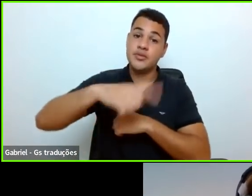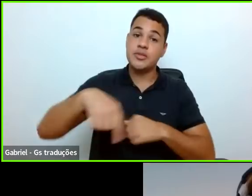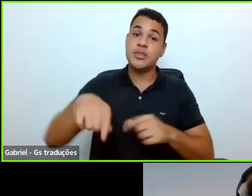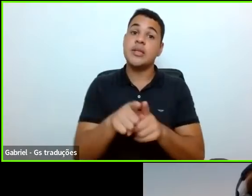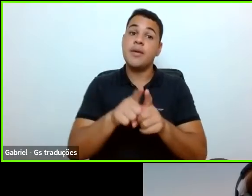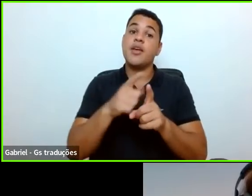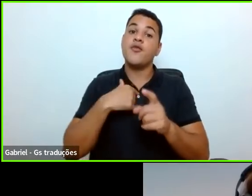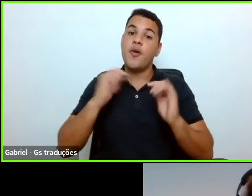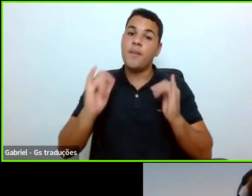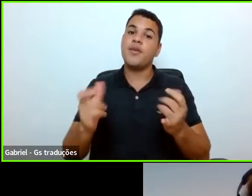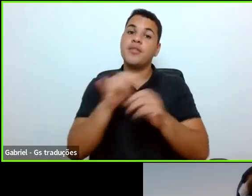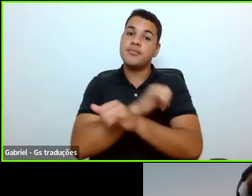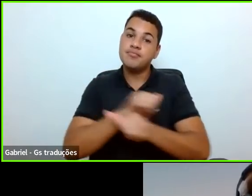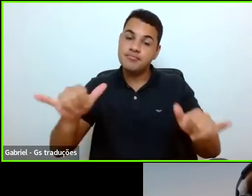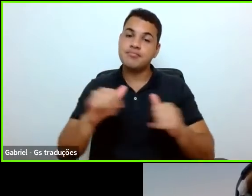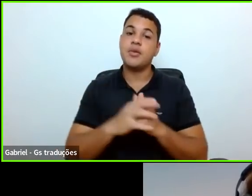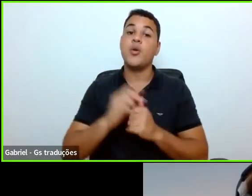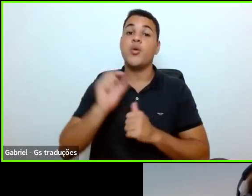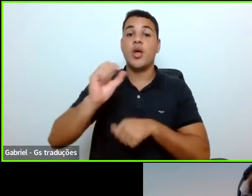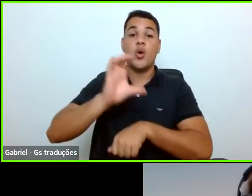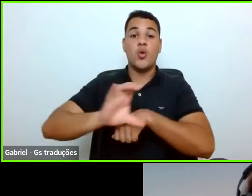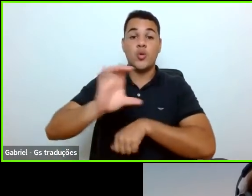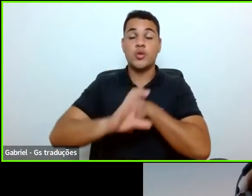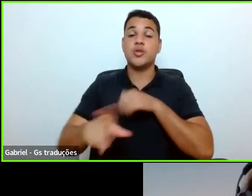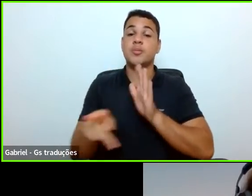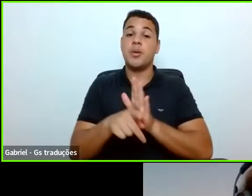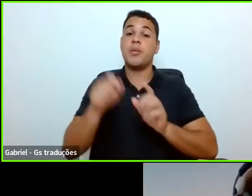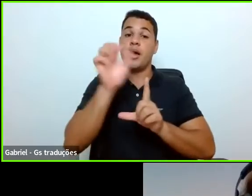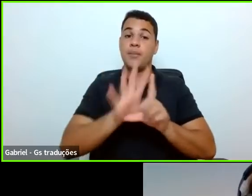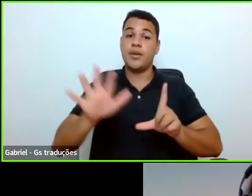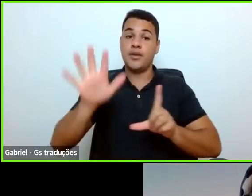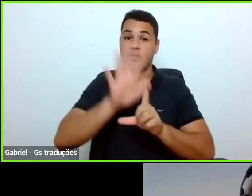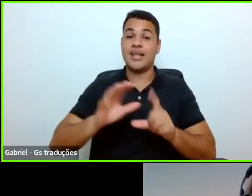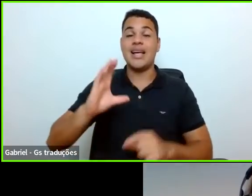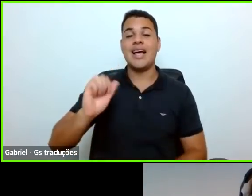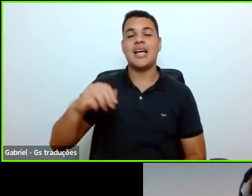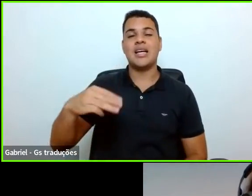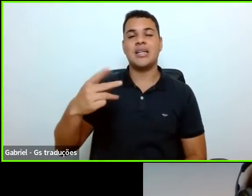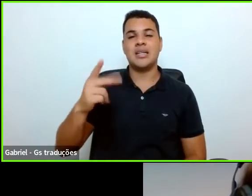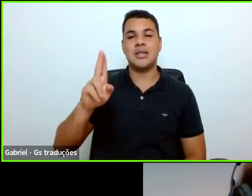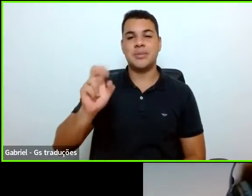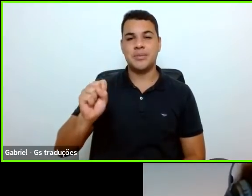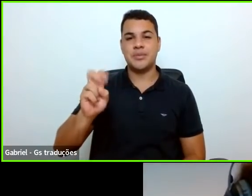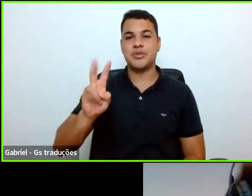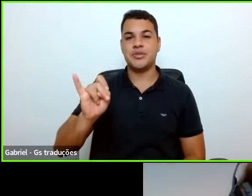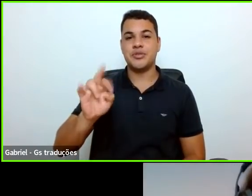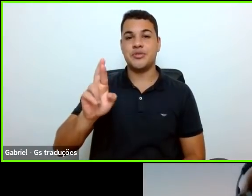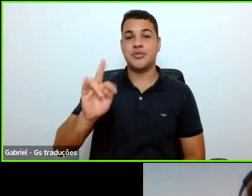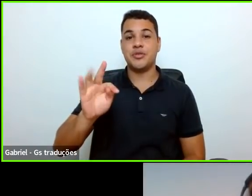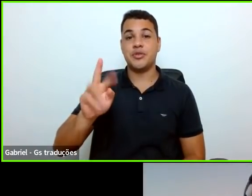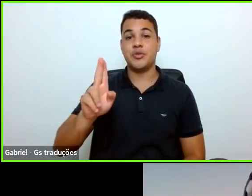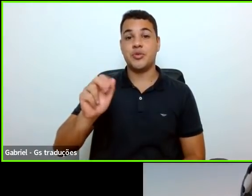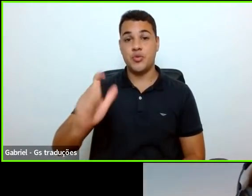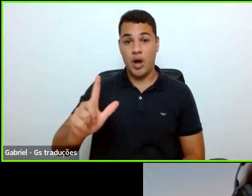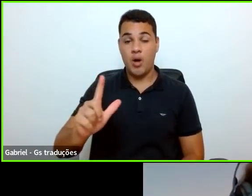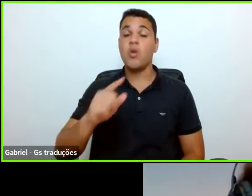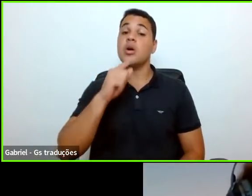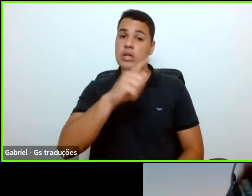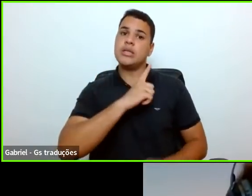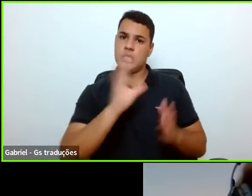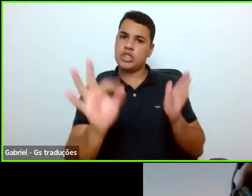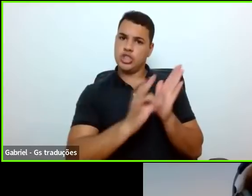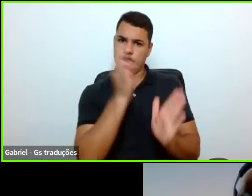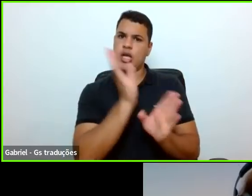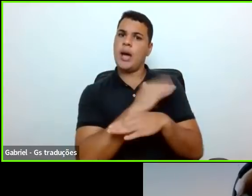lançamento de um curso na plataforma Campus Virtual. As inscrições já estão abertas, já está